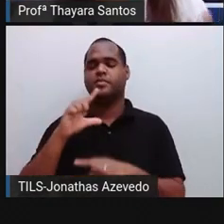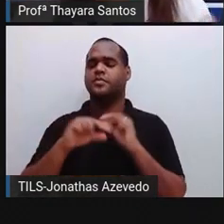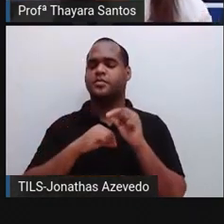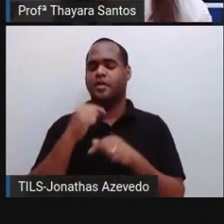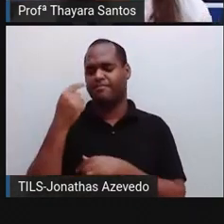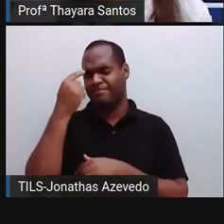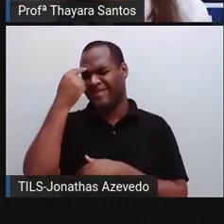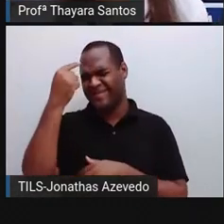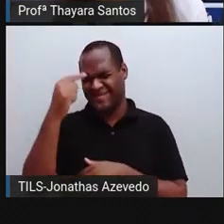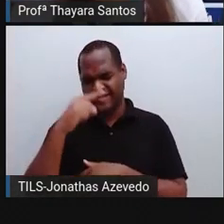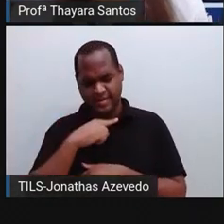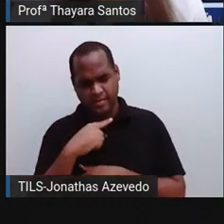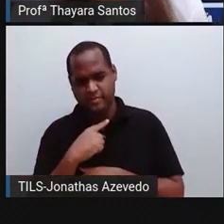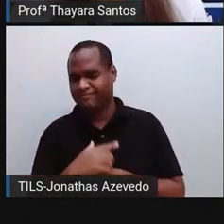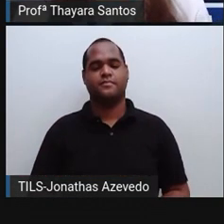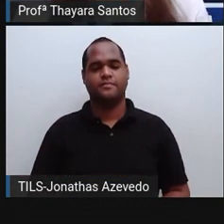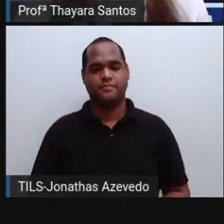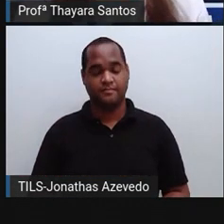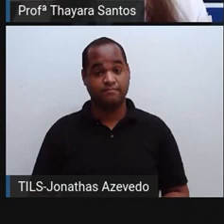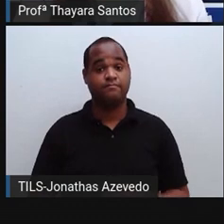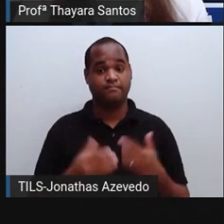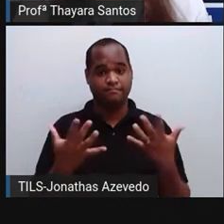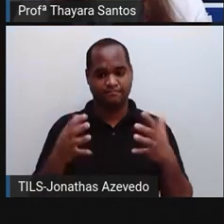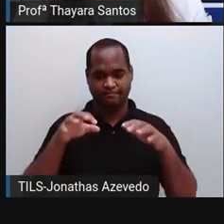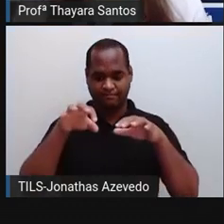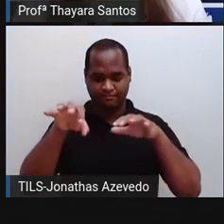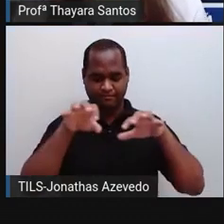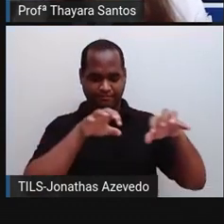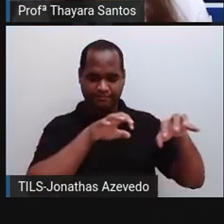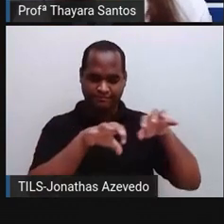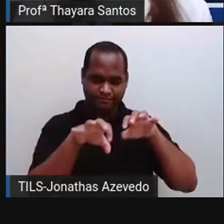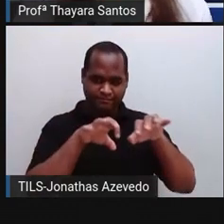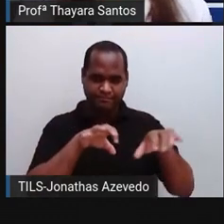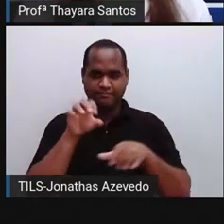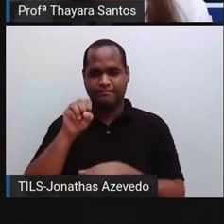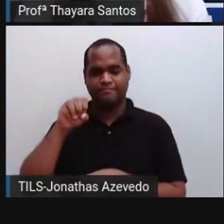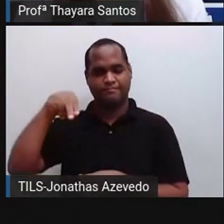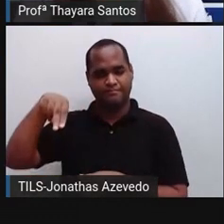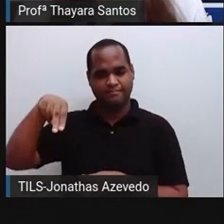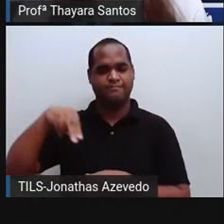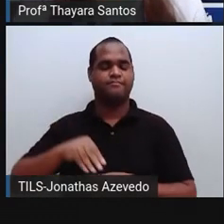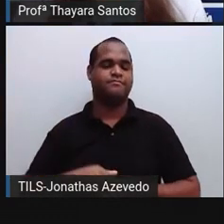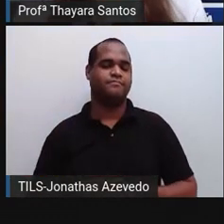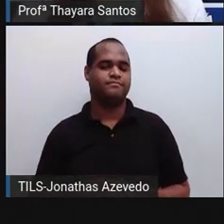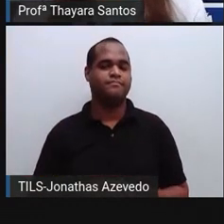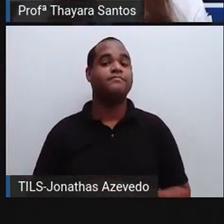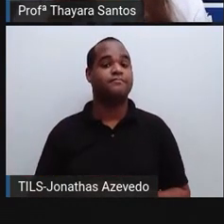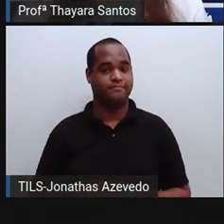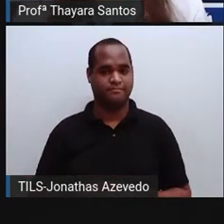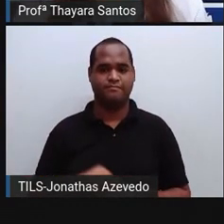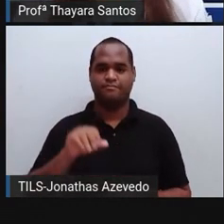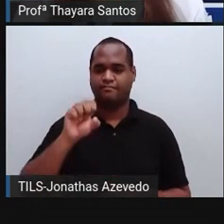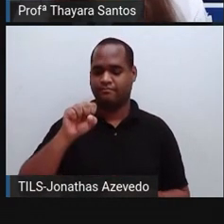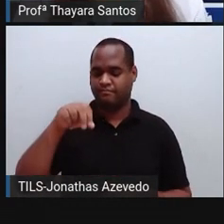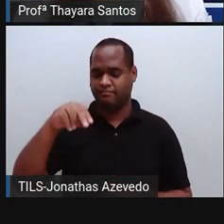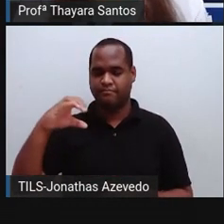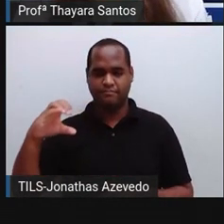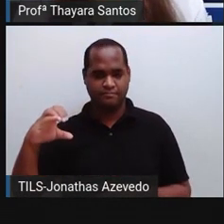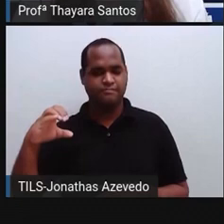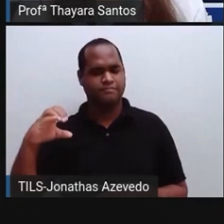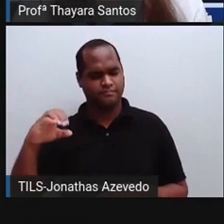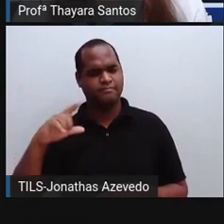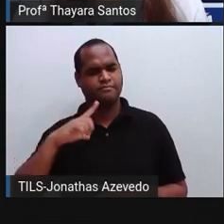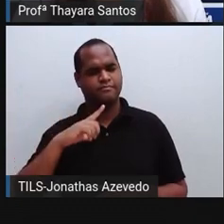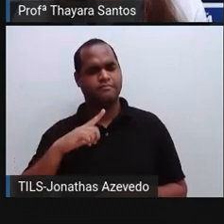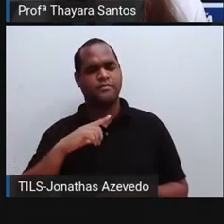não faz ideia, né? Agora, vamos falar um pouquinho sobre as divisões do sistema nervoso. Porque o sistema nervoso não é uma coisa